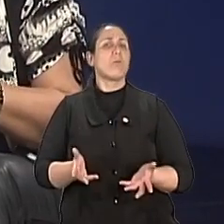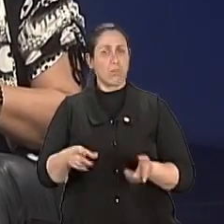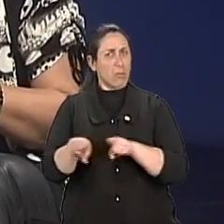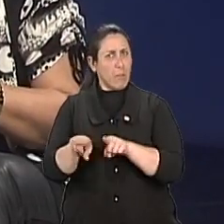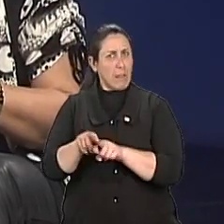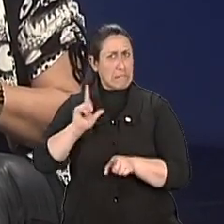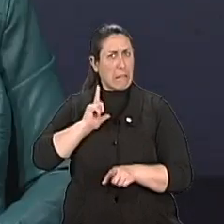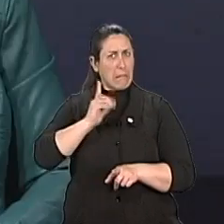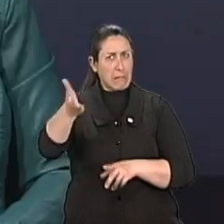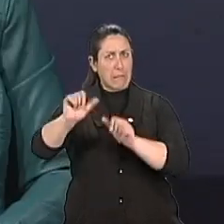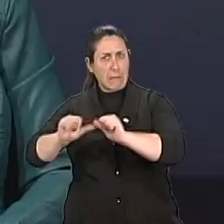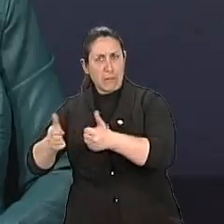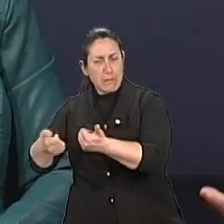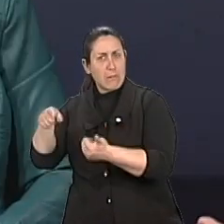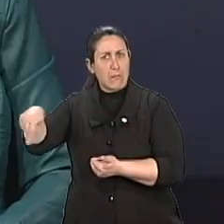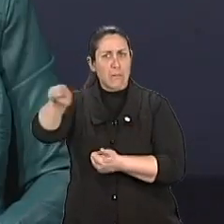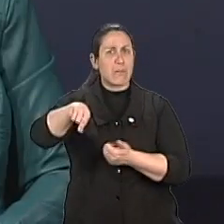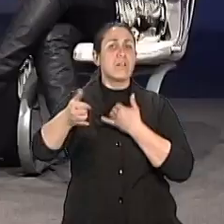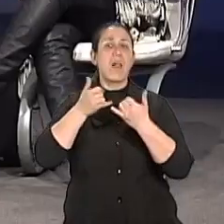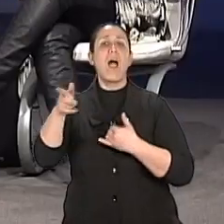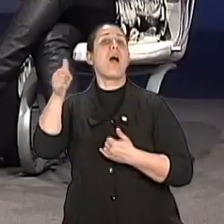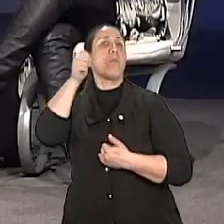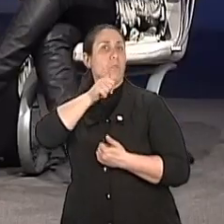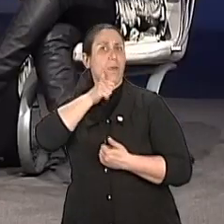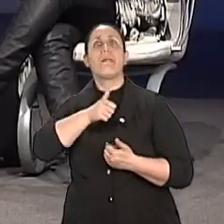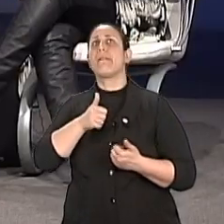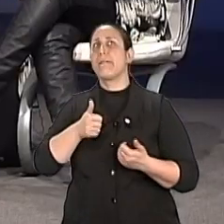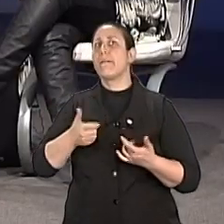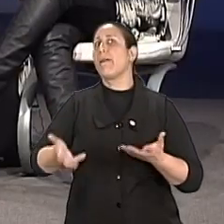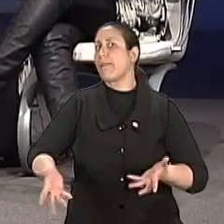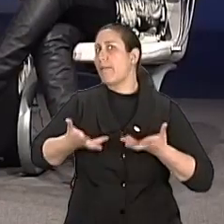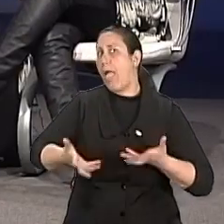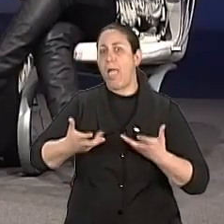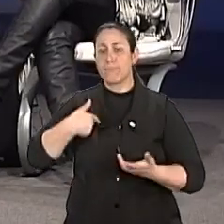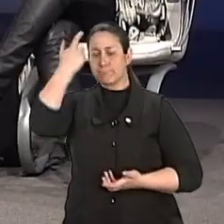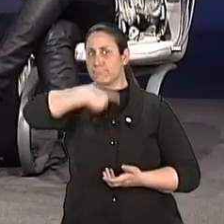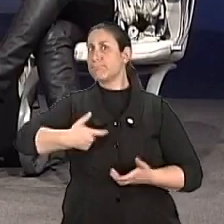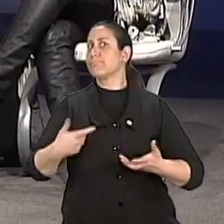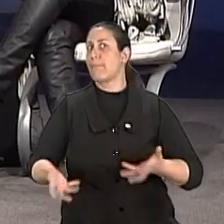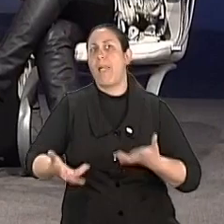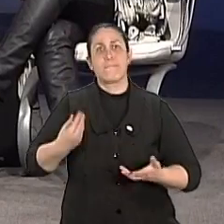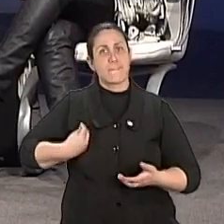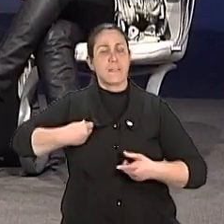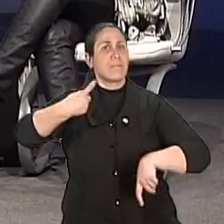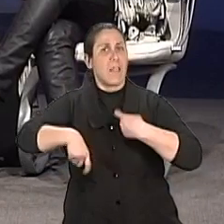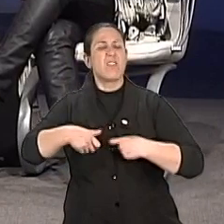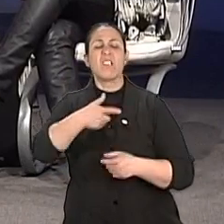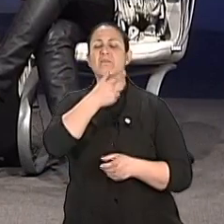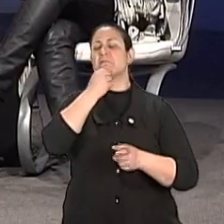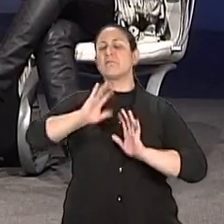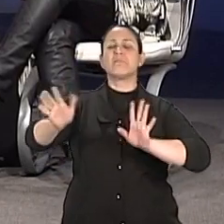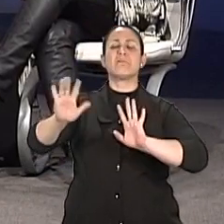lado, é motivo de separação, a mulher está querendo continuar uma vida sexual ativa, e o homem se acomoda e diz,